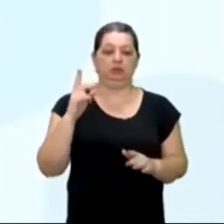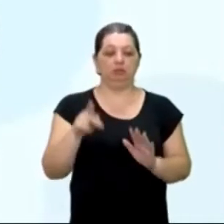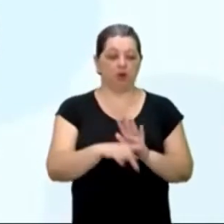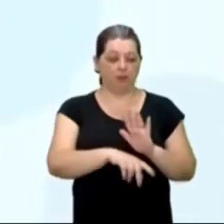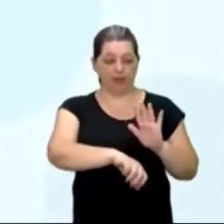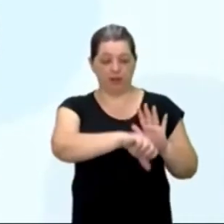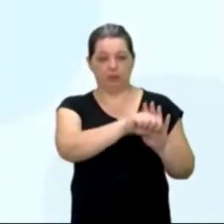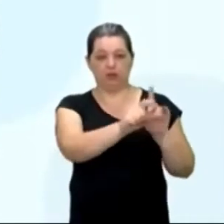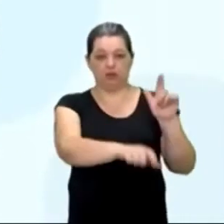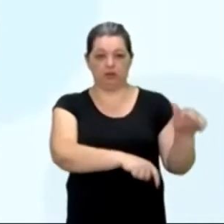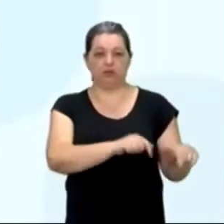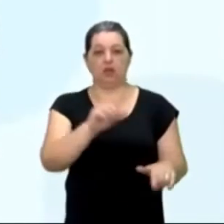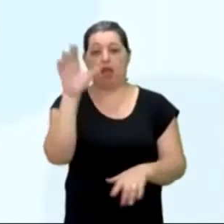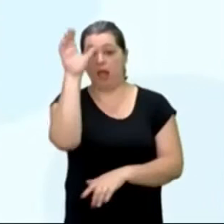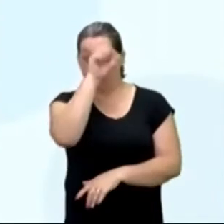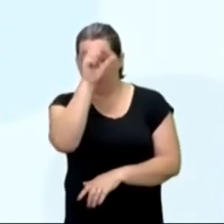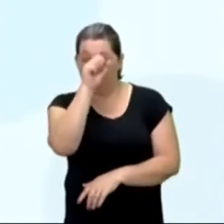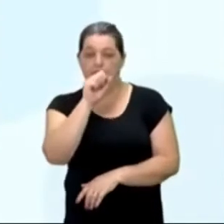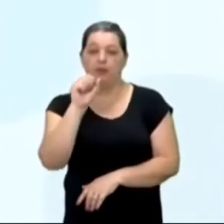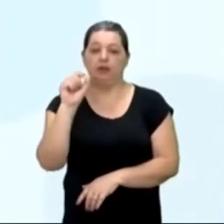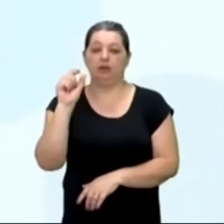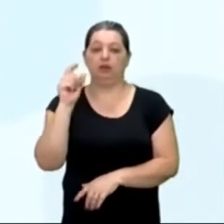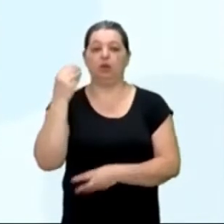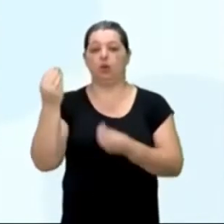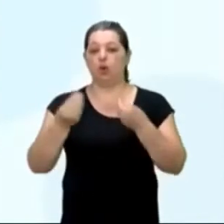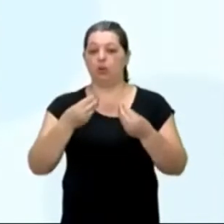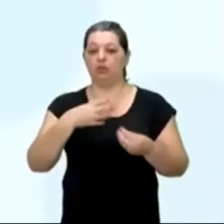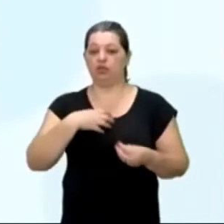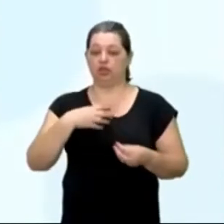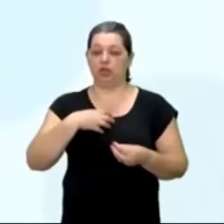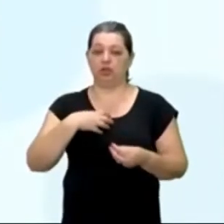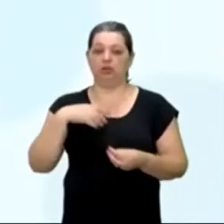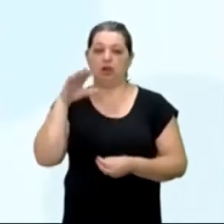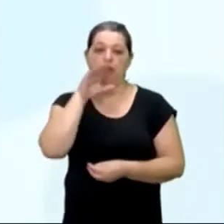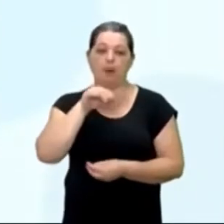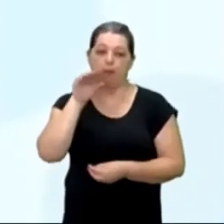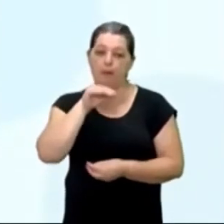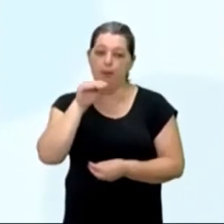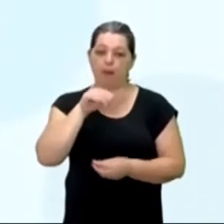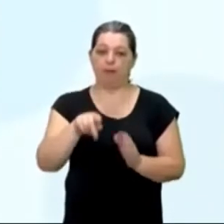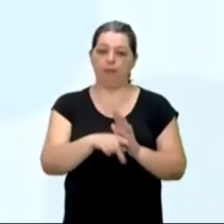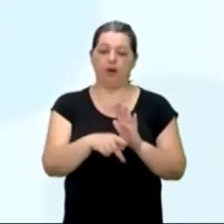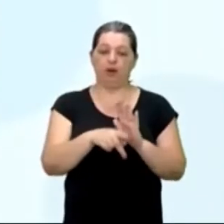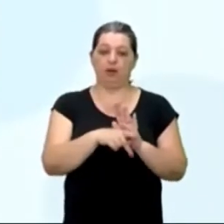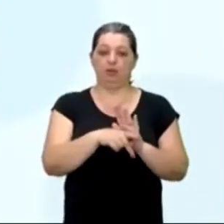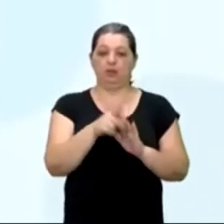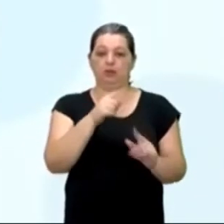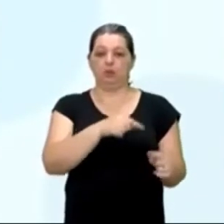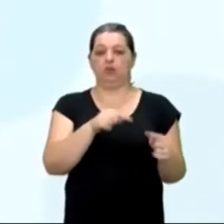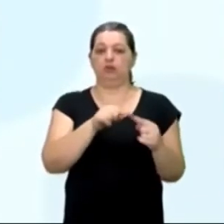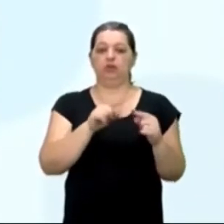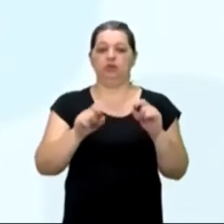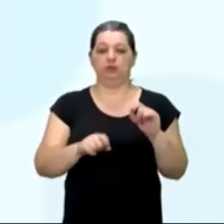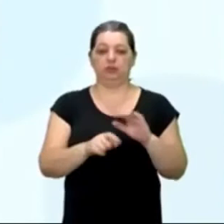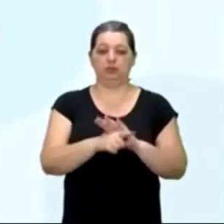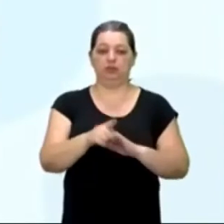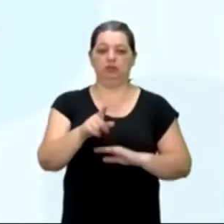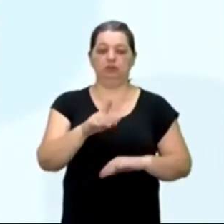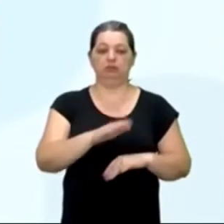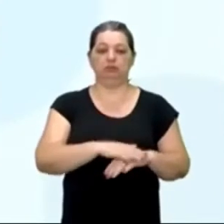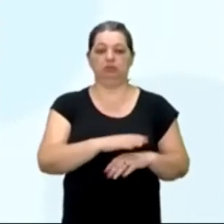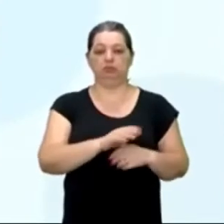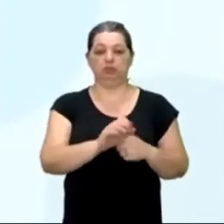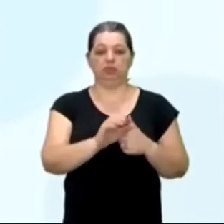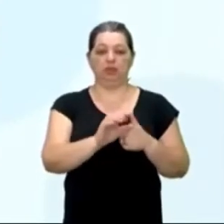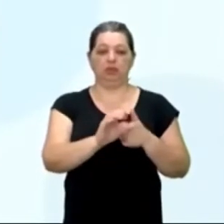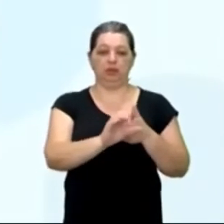fala, e os entenderem, não duvido que eles, segundo a santa intenção, de vossa alteza, se hão de fazer cristãos, e